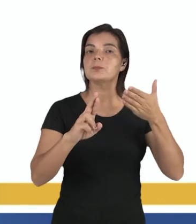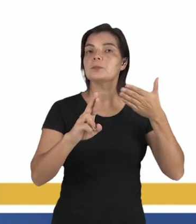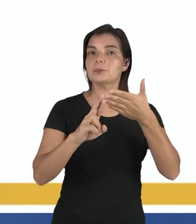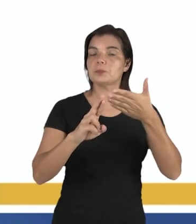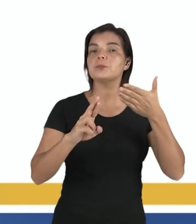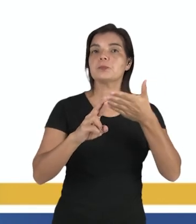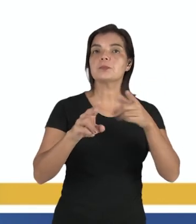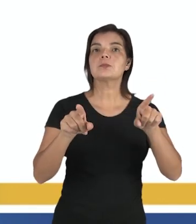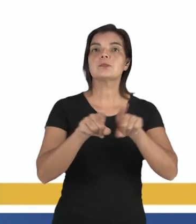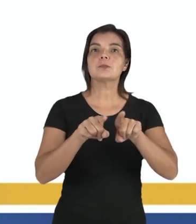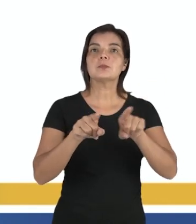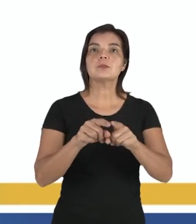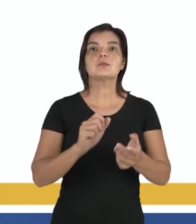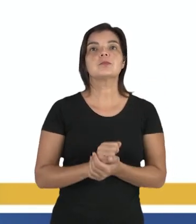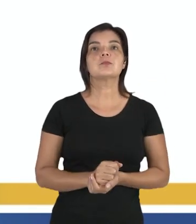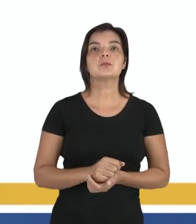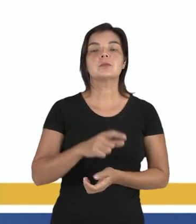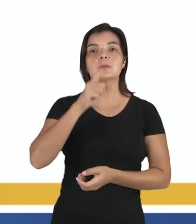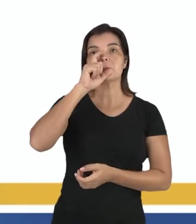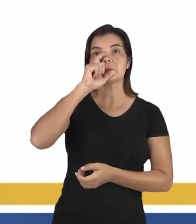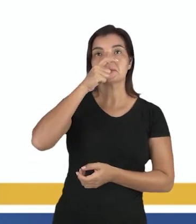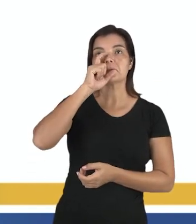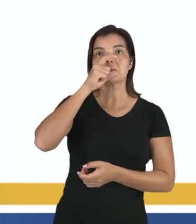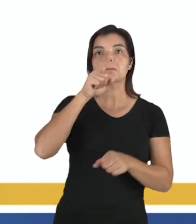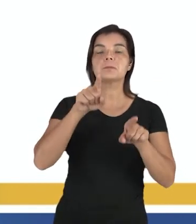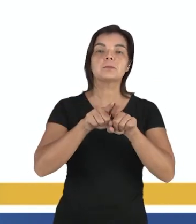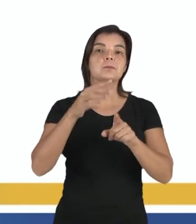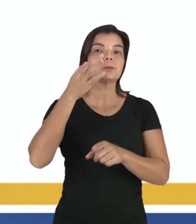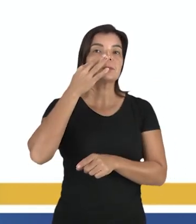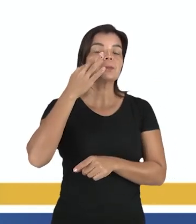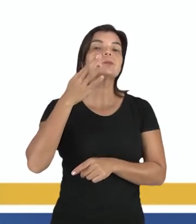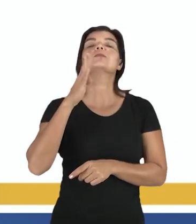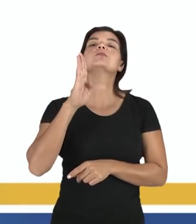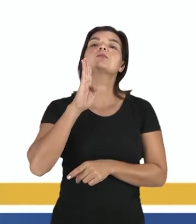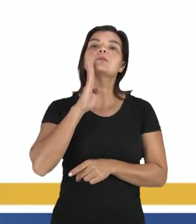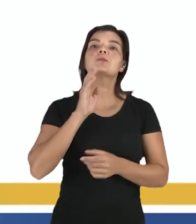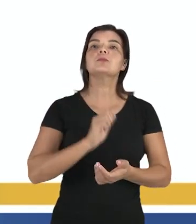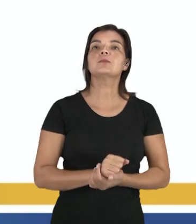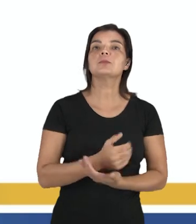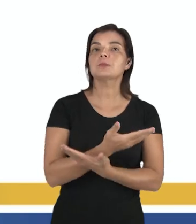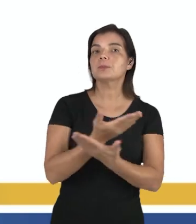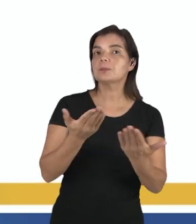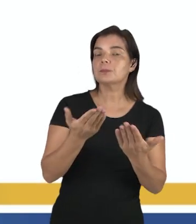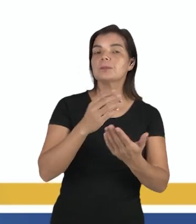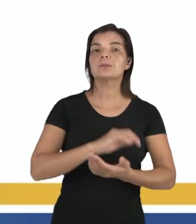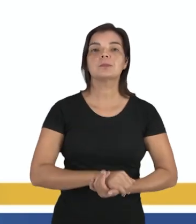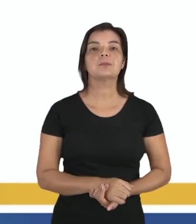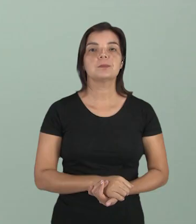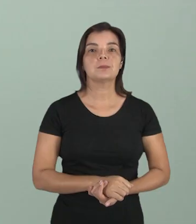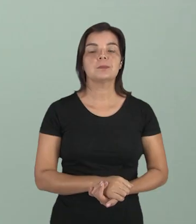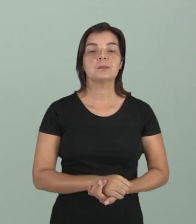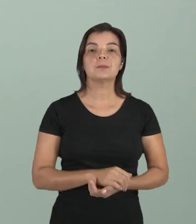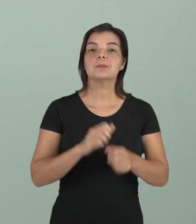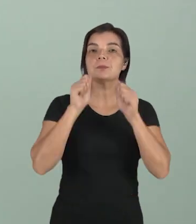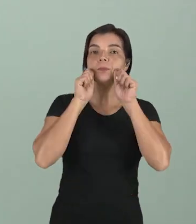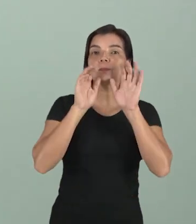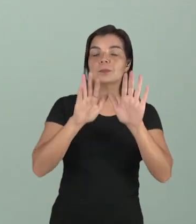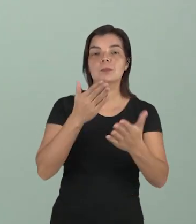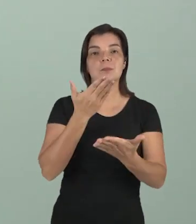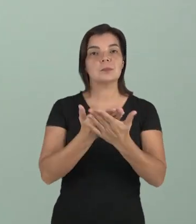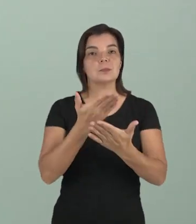científico, e a obra de Descartes e Bacon, na coleção Os Pensadores, é isso aí, fiquem com Deus,